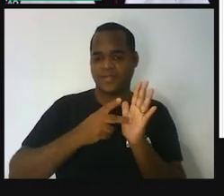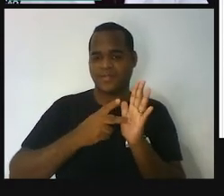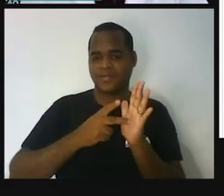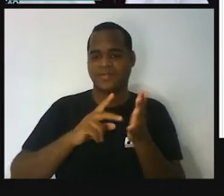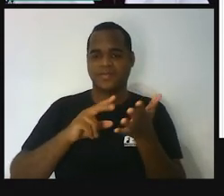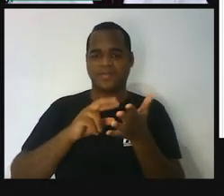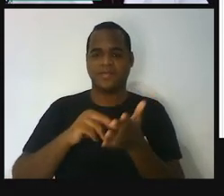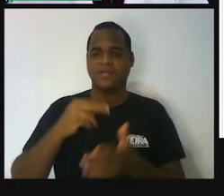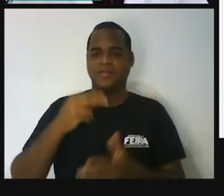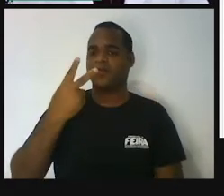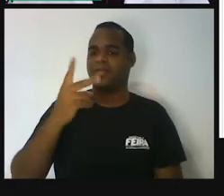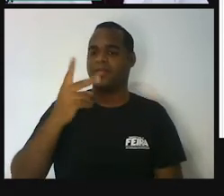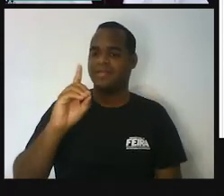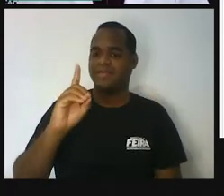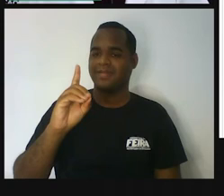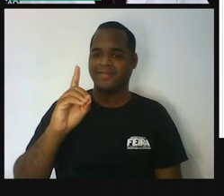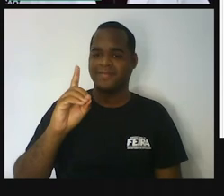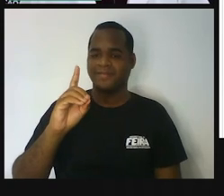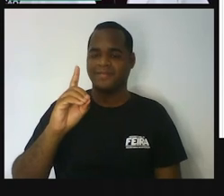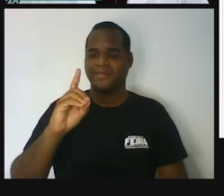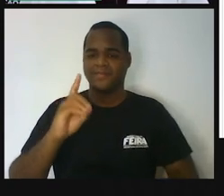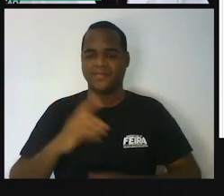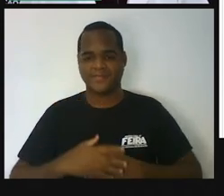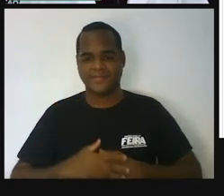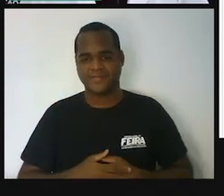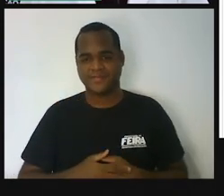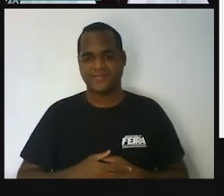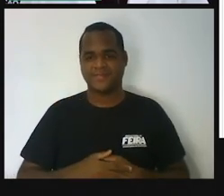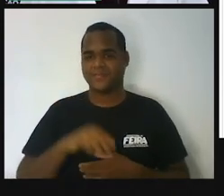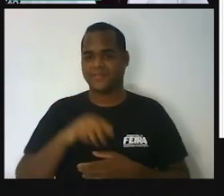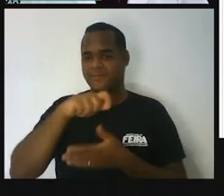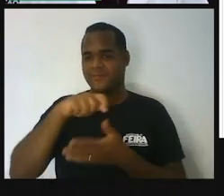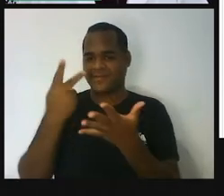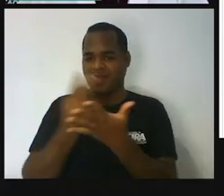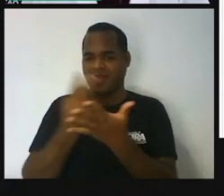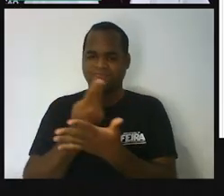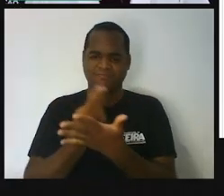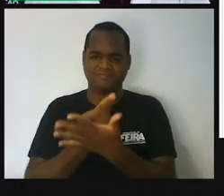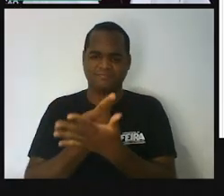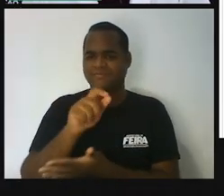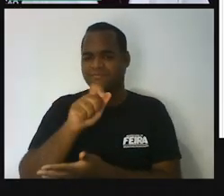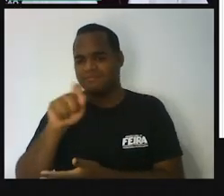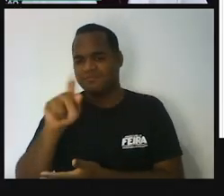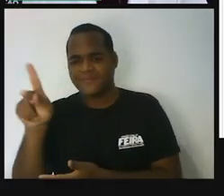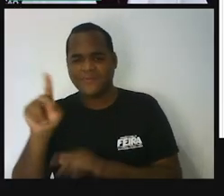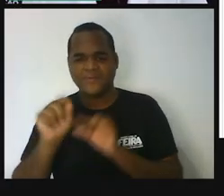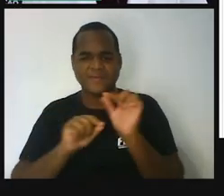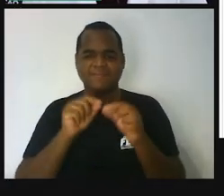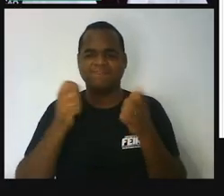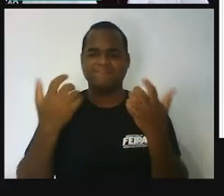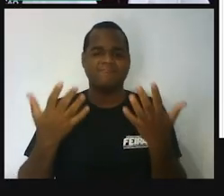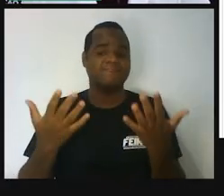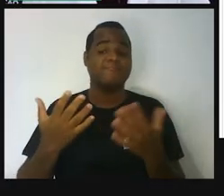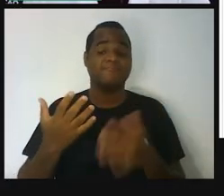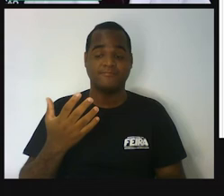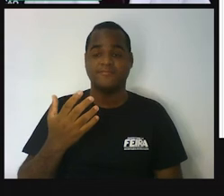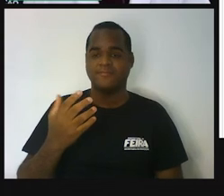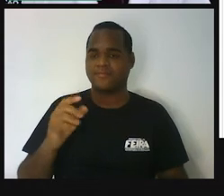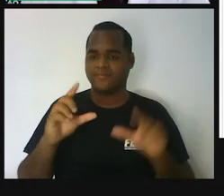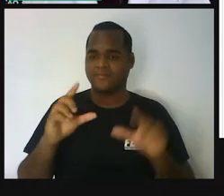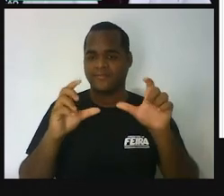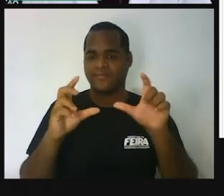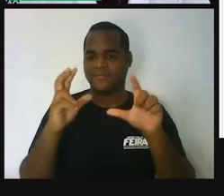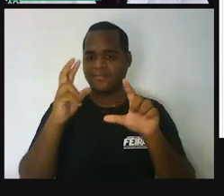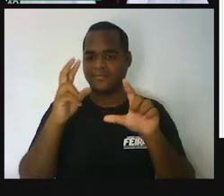bidimensionais. Estou escrevendo errado, professor. O que é isso? Vamos lá. Figuras